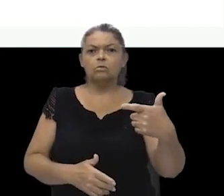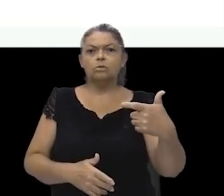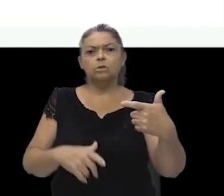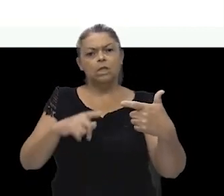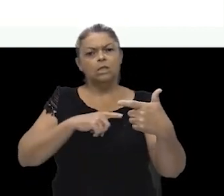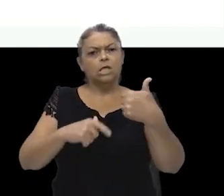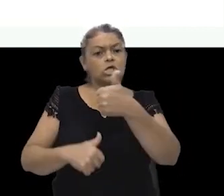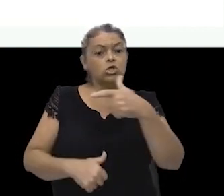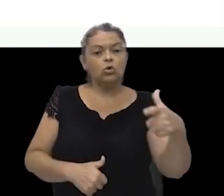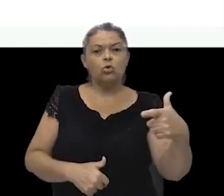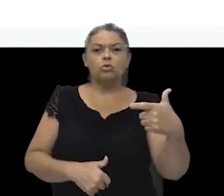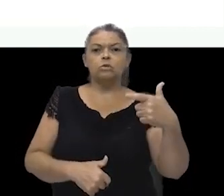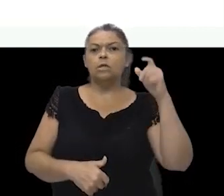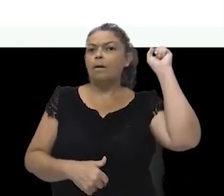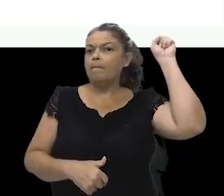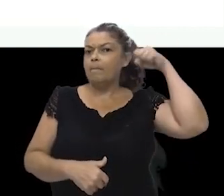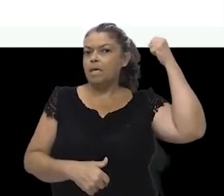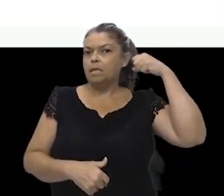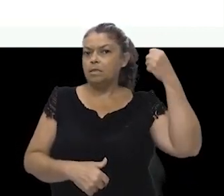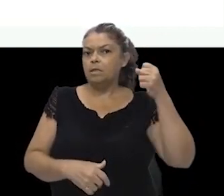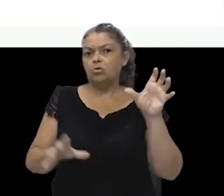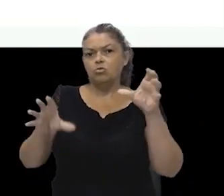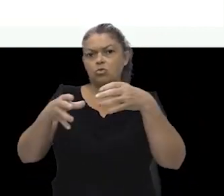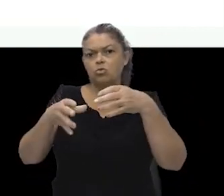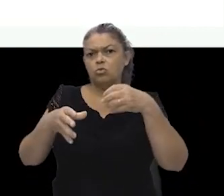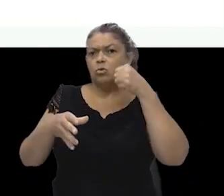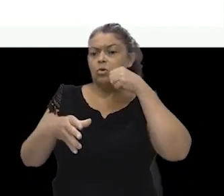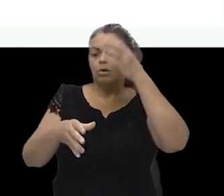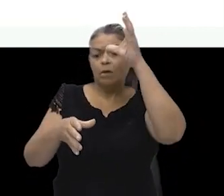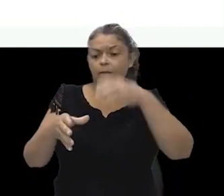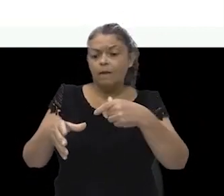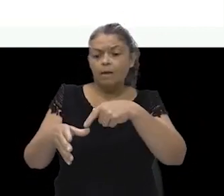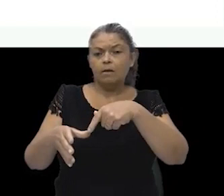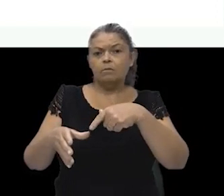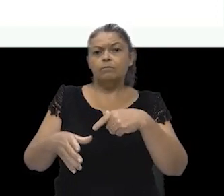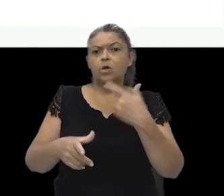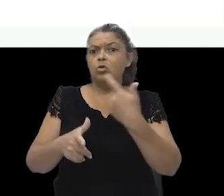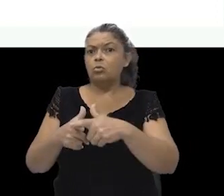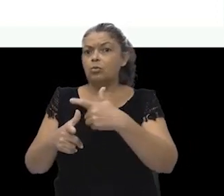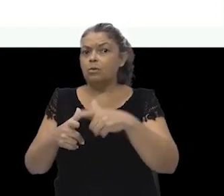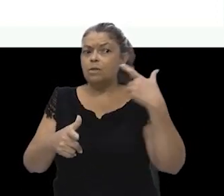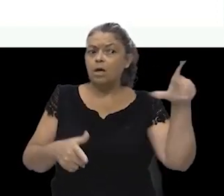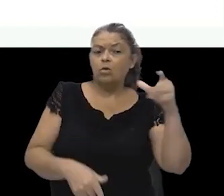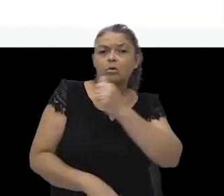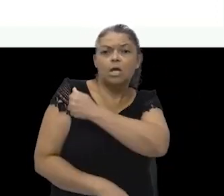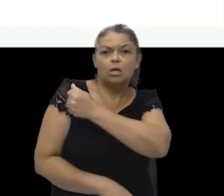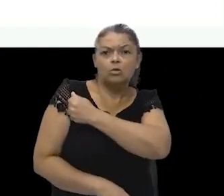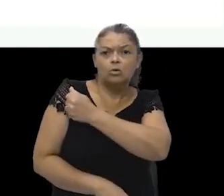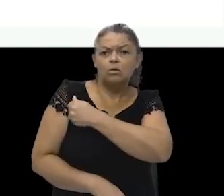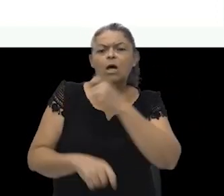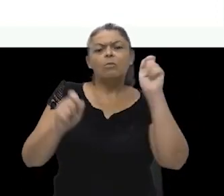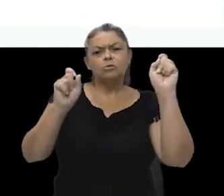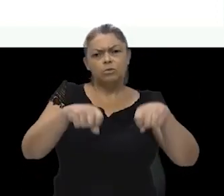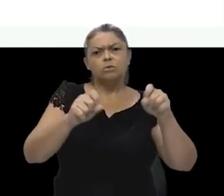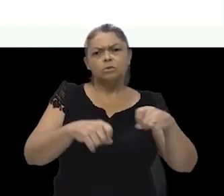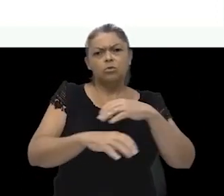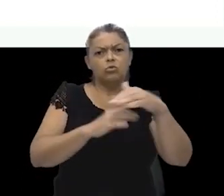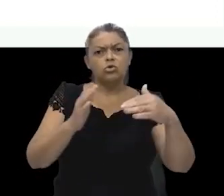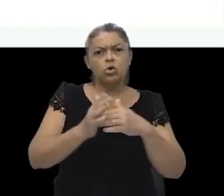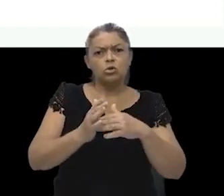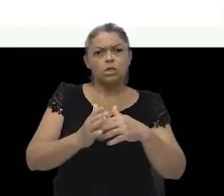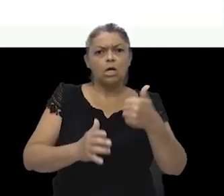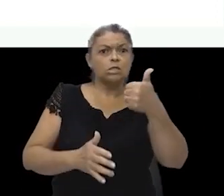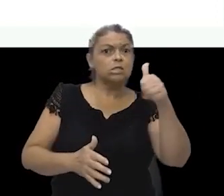porque eu tenho 12 pentes na coleção dela. No problema de nossa amiga Márcia, as possibilidades